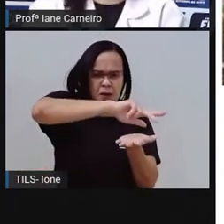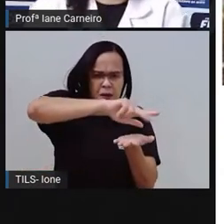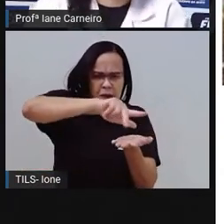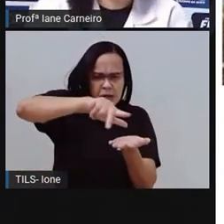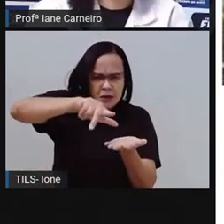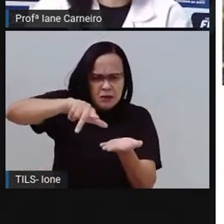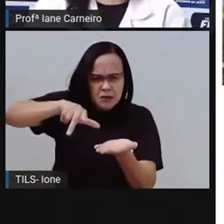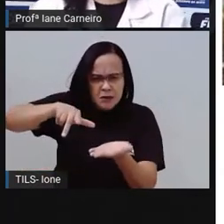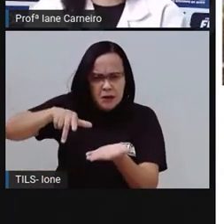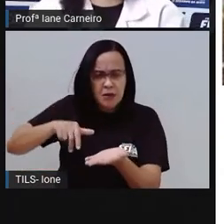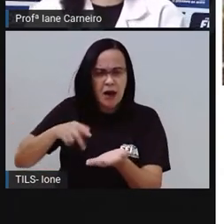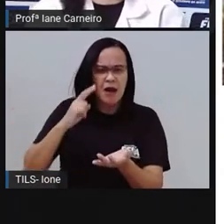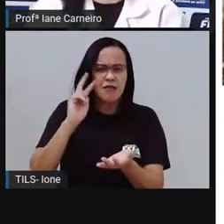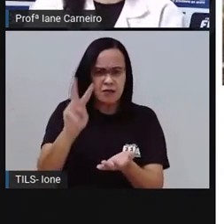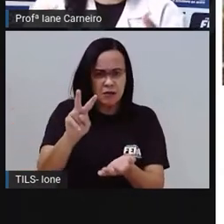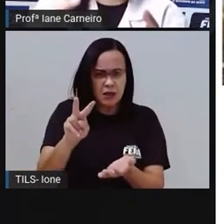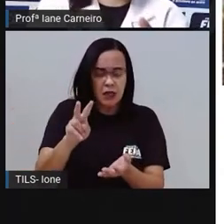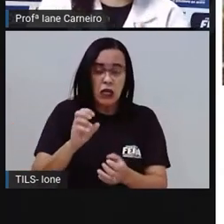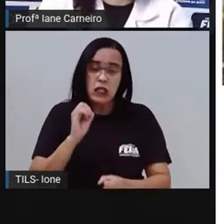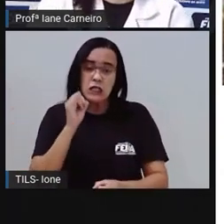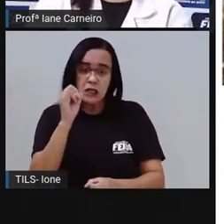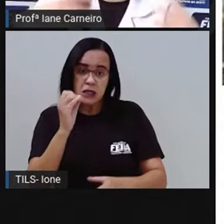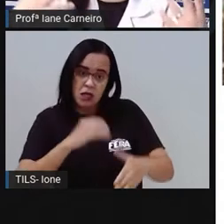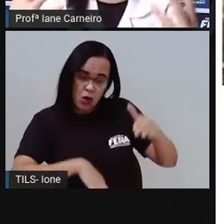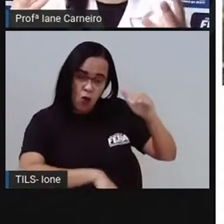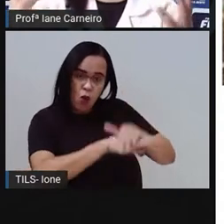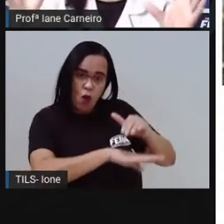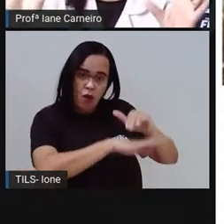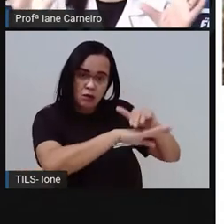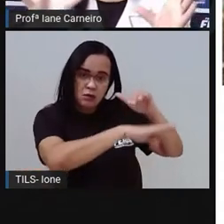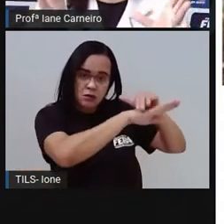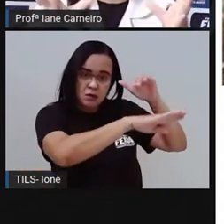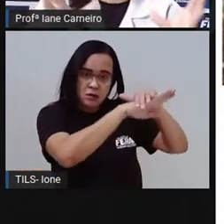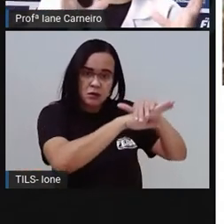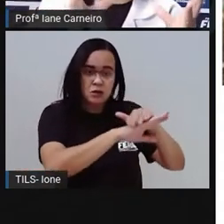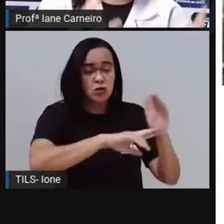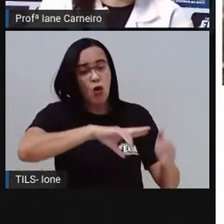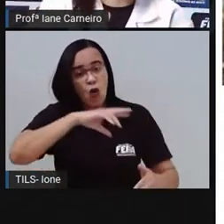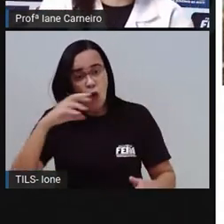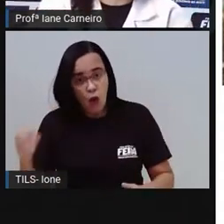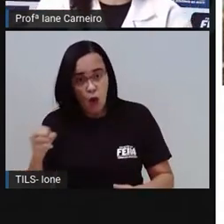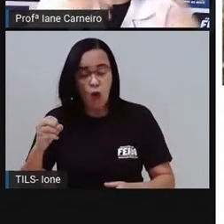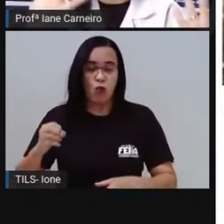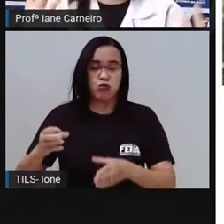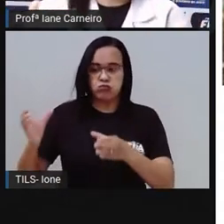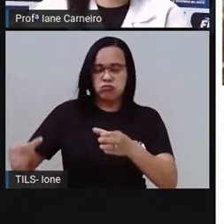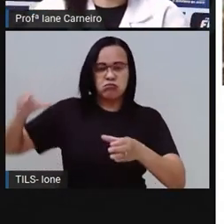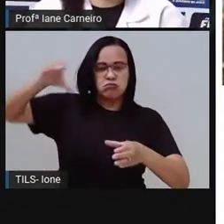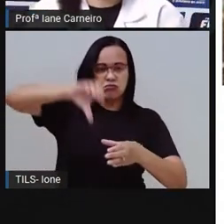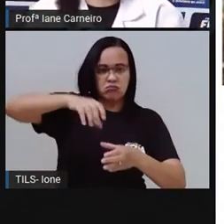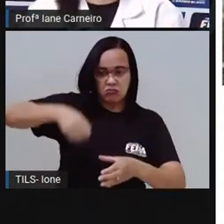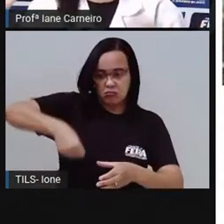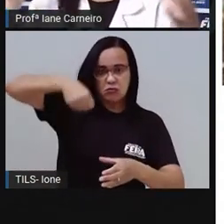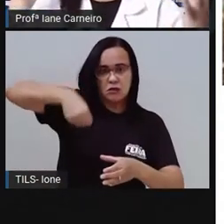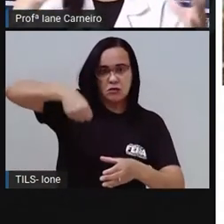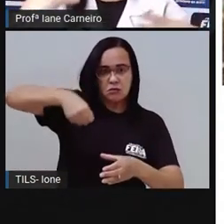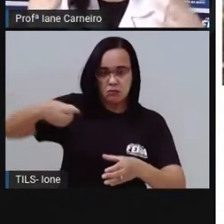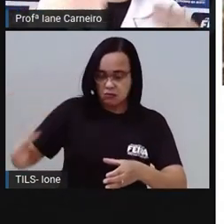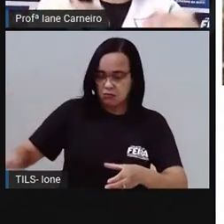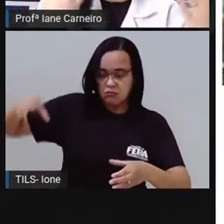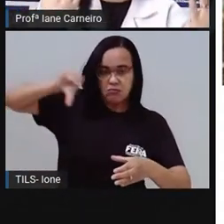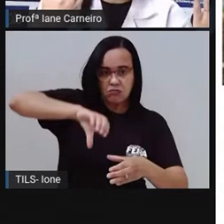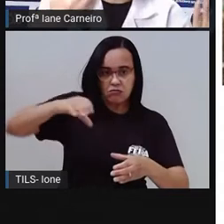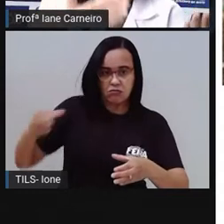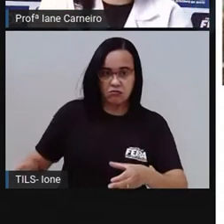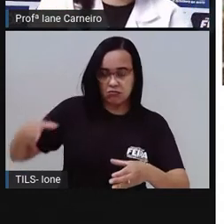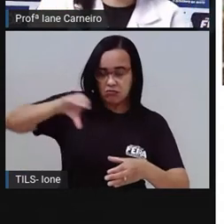que, se fossem guardadas e se fossem colocadas no saco, né? Na lixeira. Pra